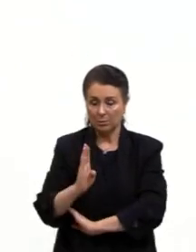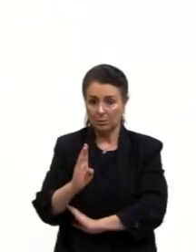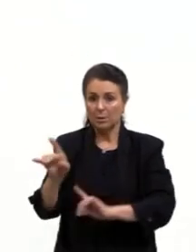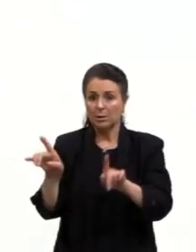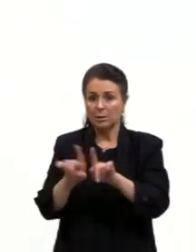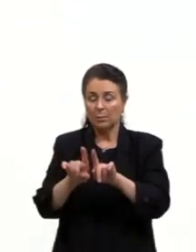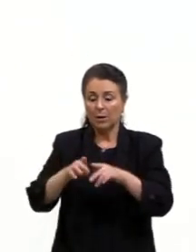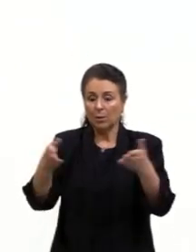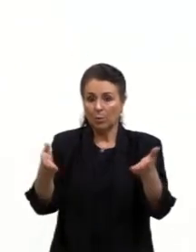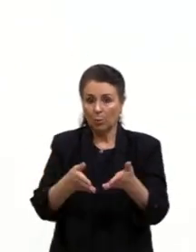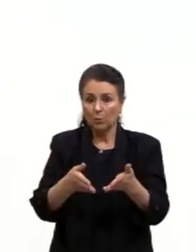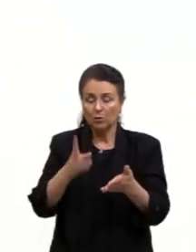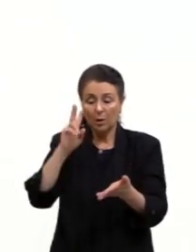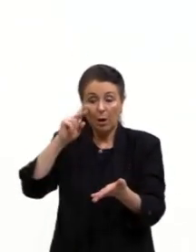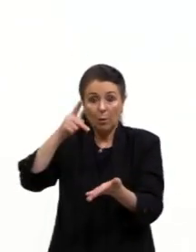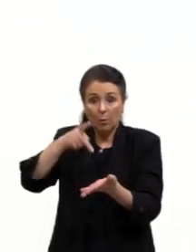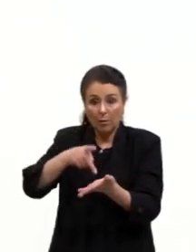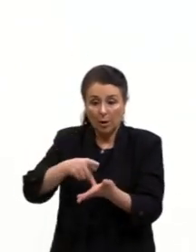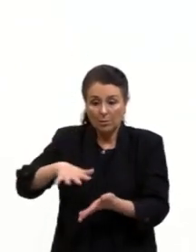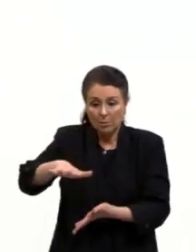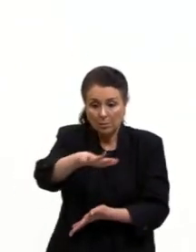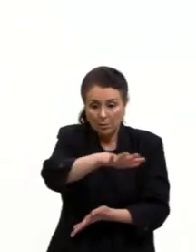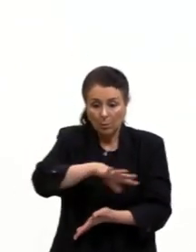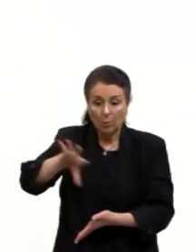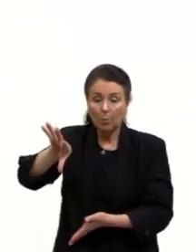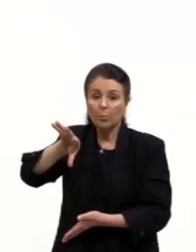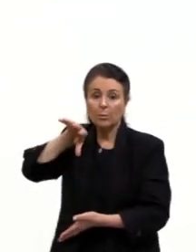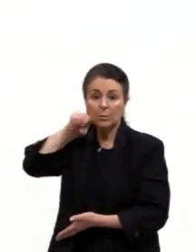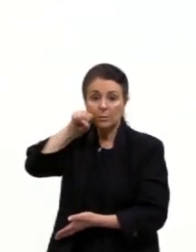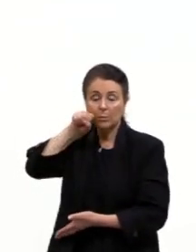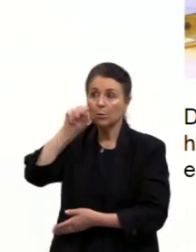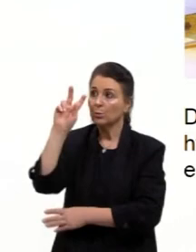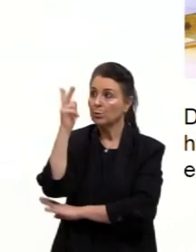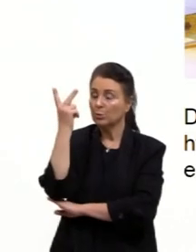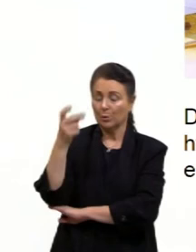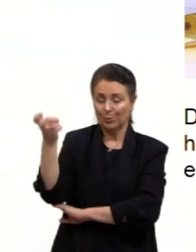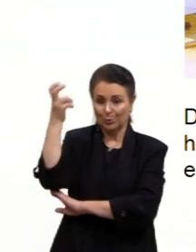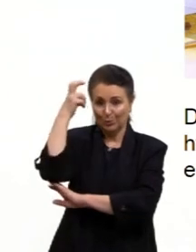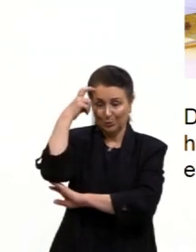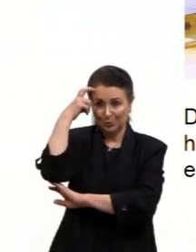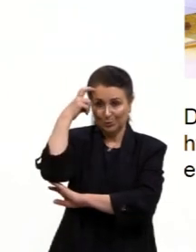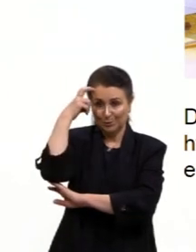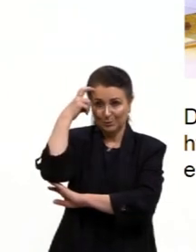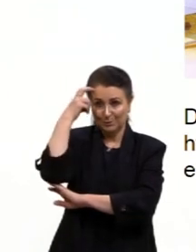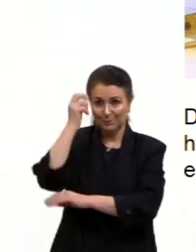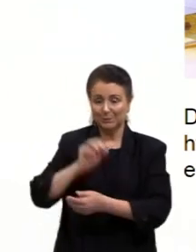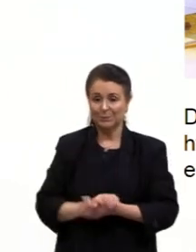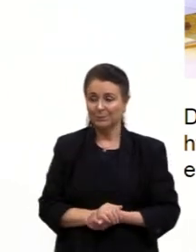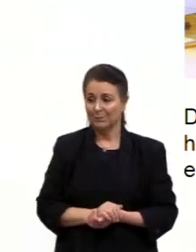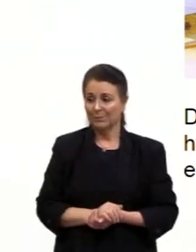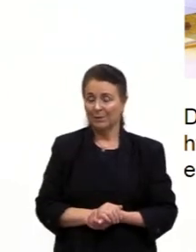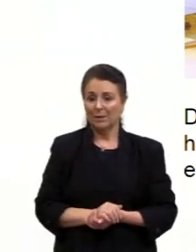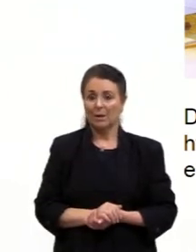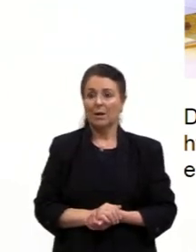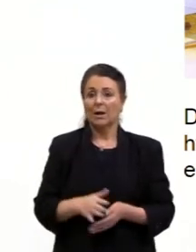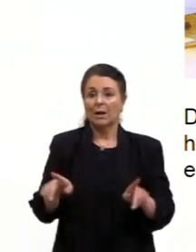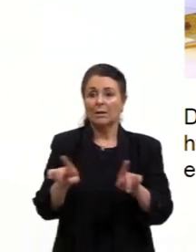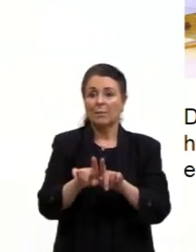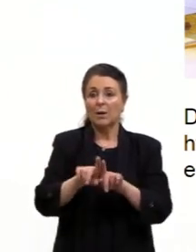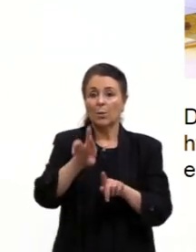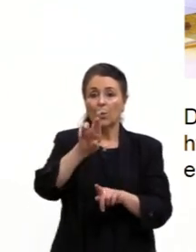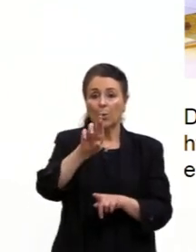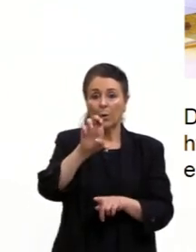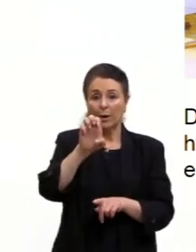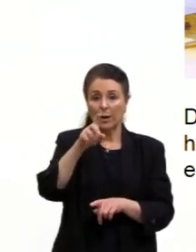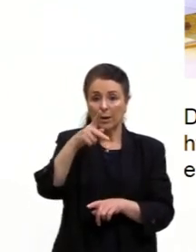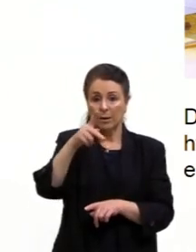IFA hoje em dia já reconhece alguns terreiros como patrimônio histórico-cultural. A questão dos repentes, gente, isso